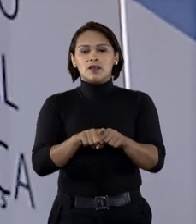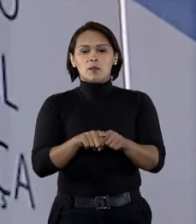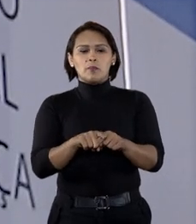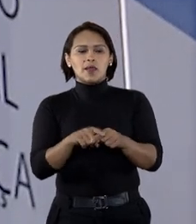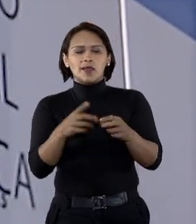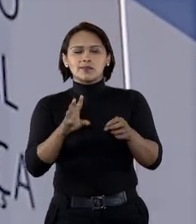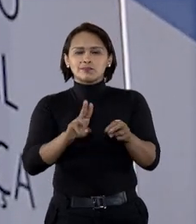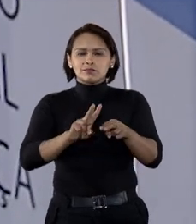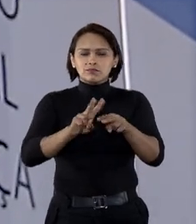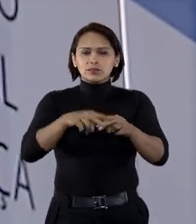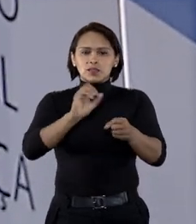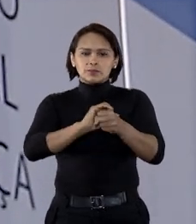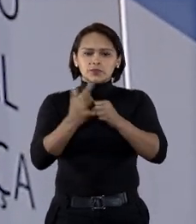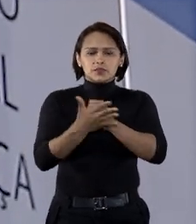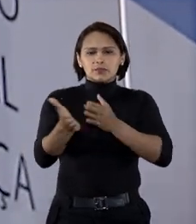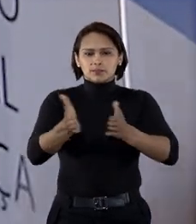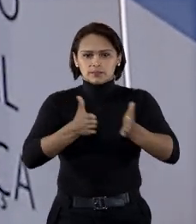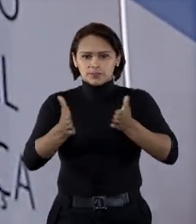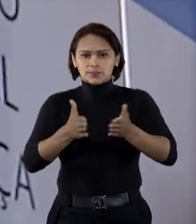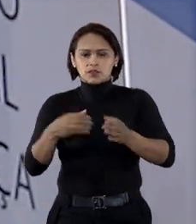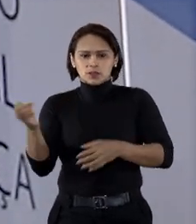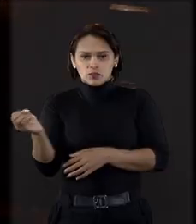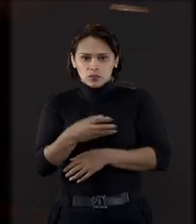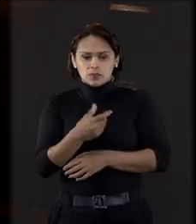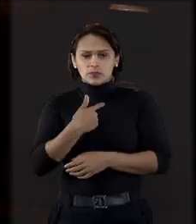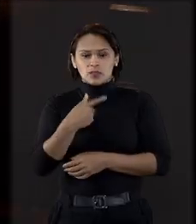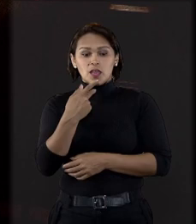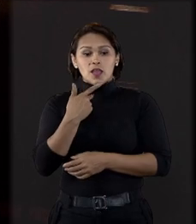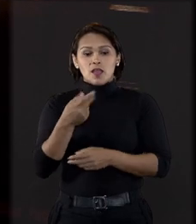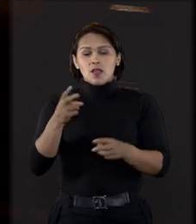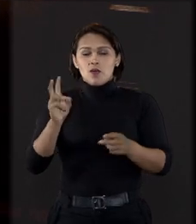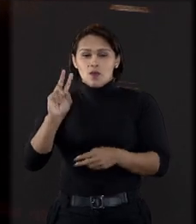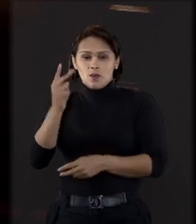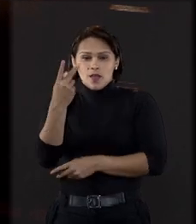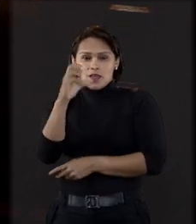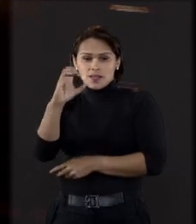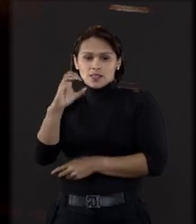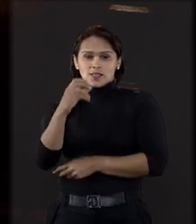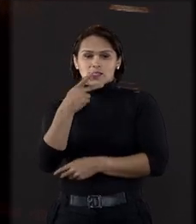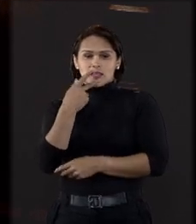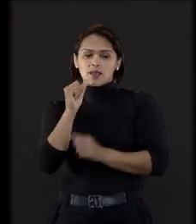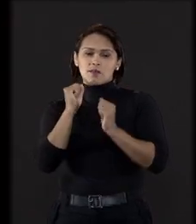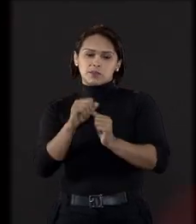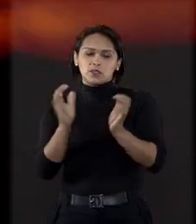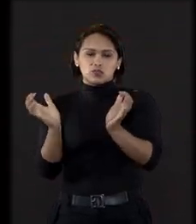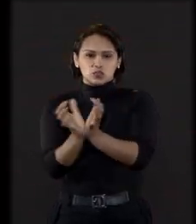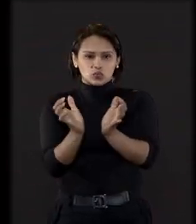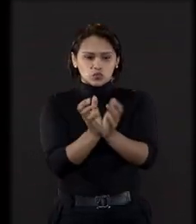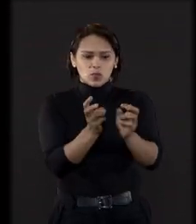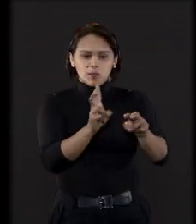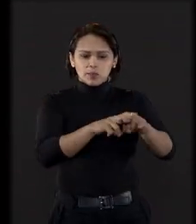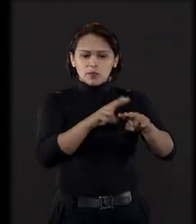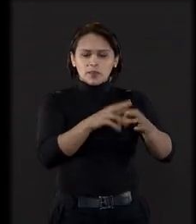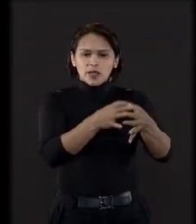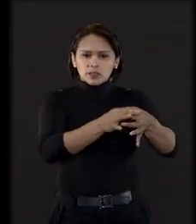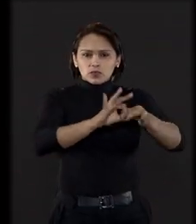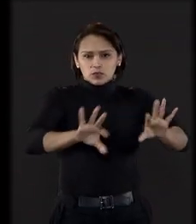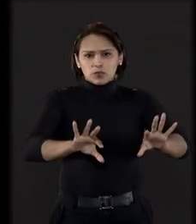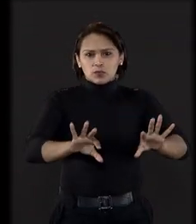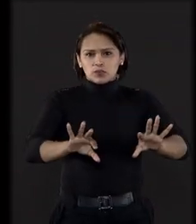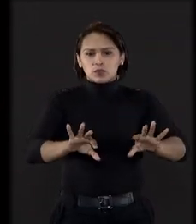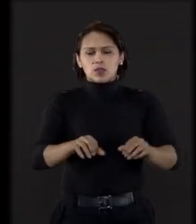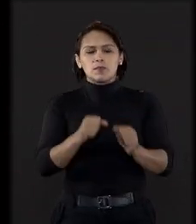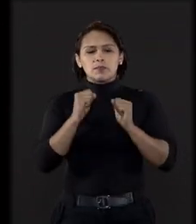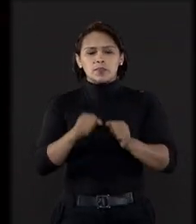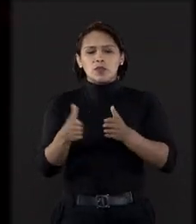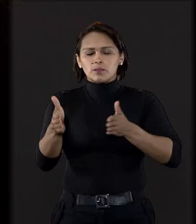medidas de contenção da pandemia do novo coronavírus. O habeas corpus coletivo assegura a soltura de todos os presos aos quais